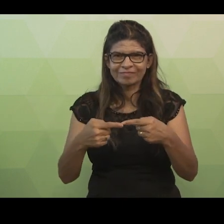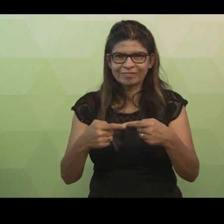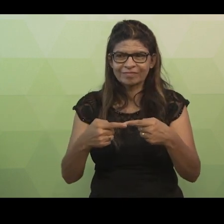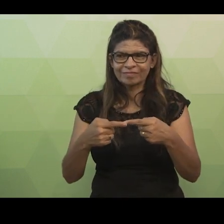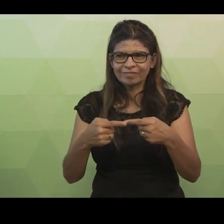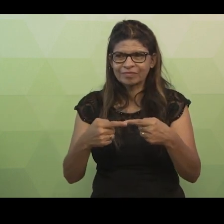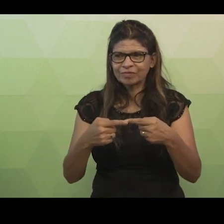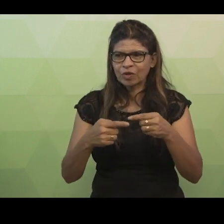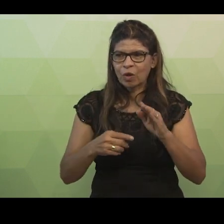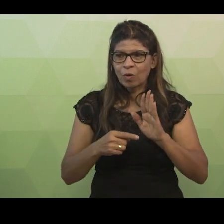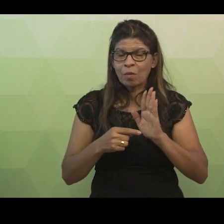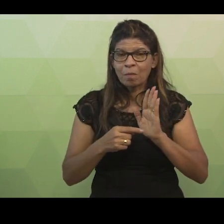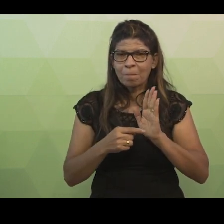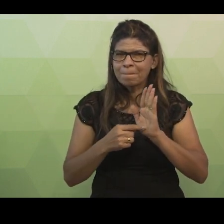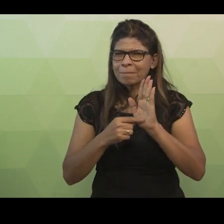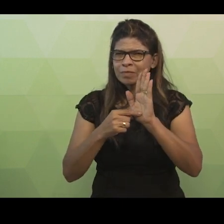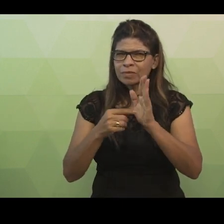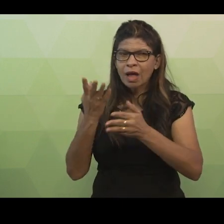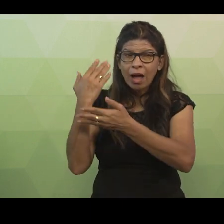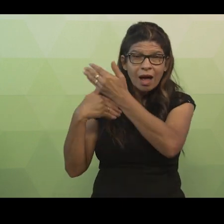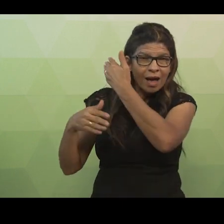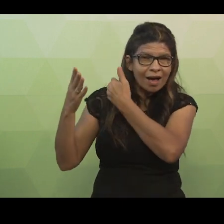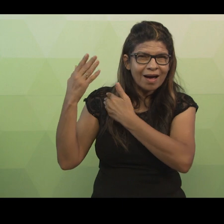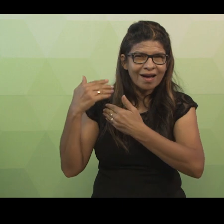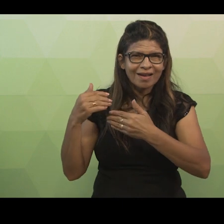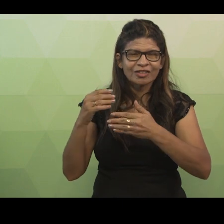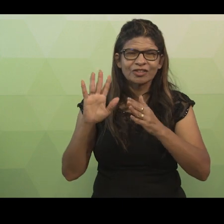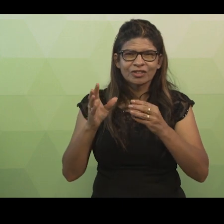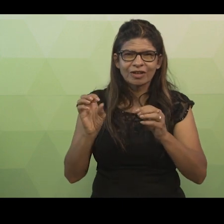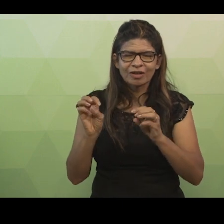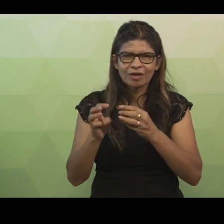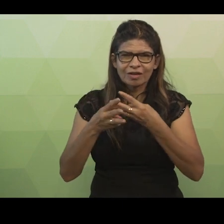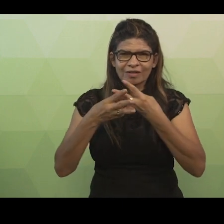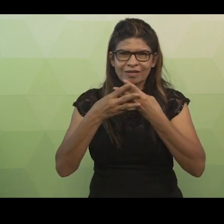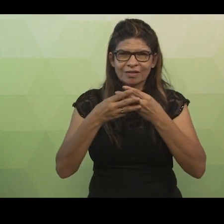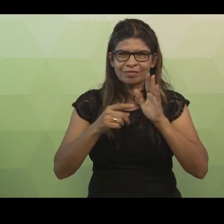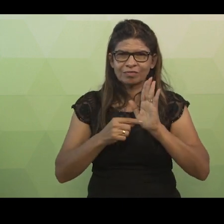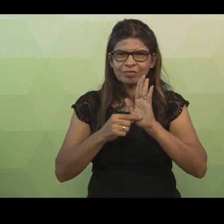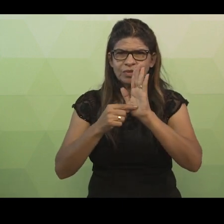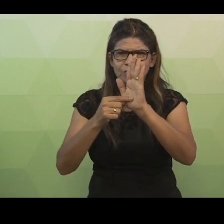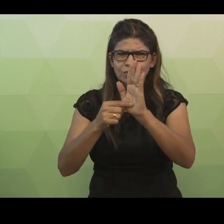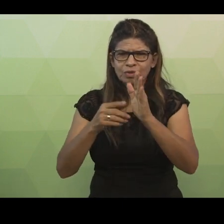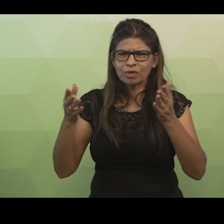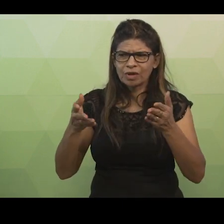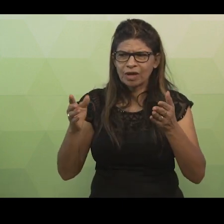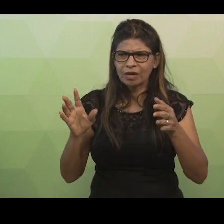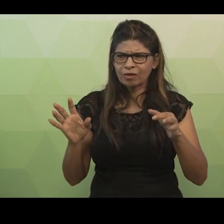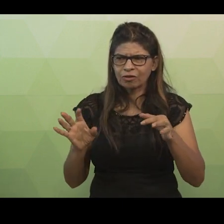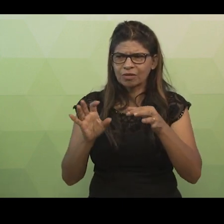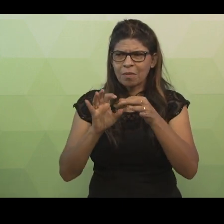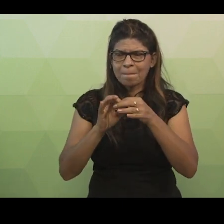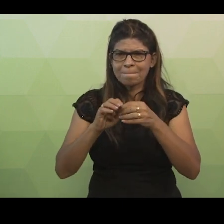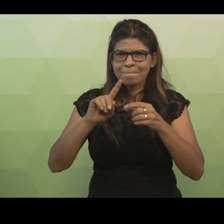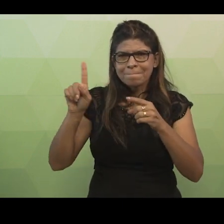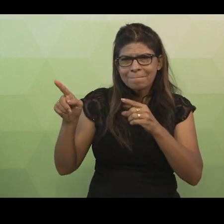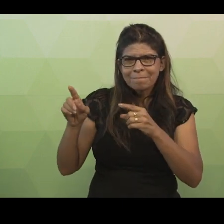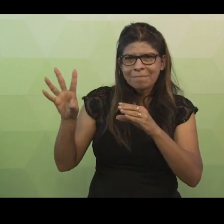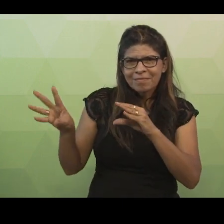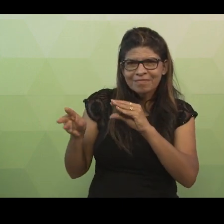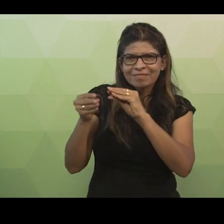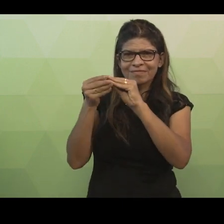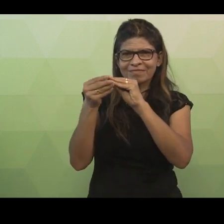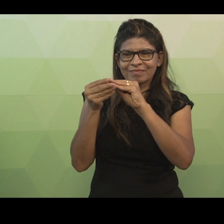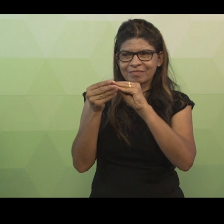exemplo que tínhamos no slide anterior, do livro e do acervo, agora adicionamos um novo elemento neste relacionamento,